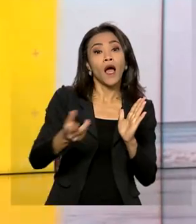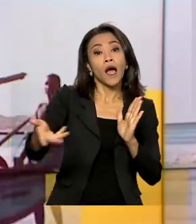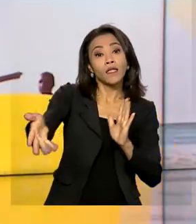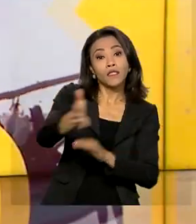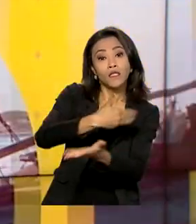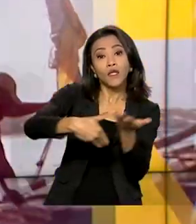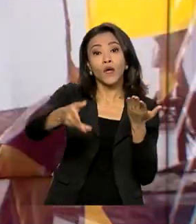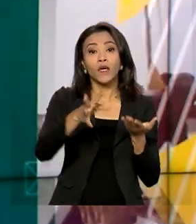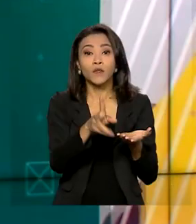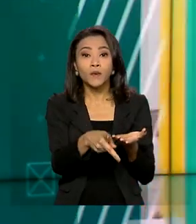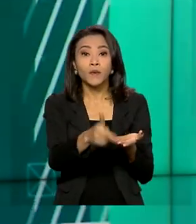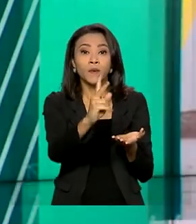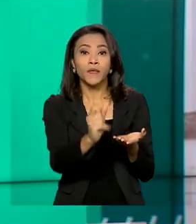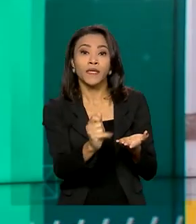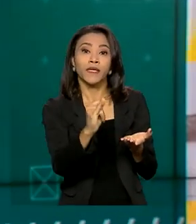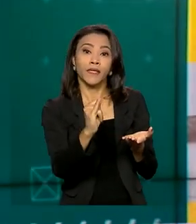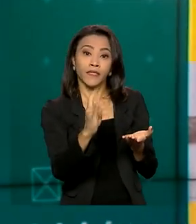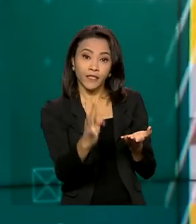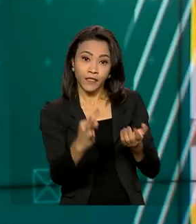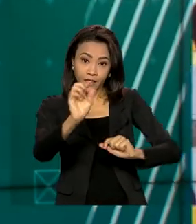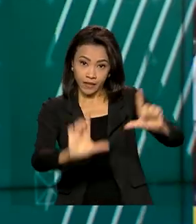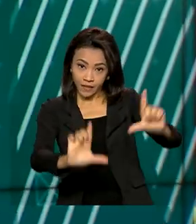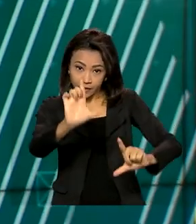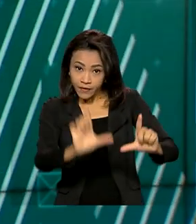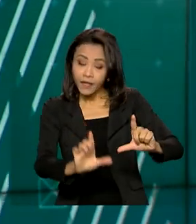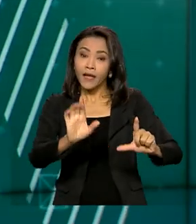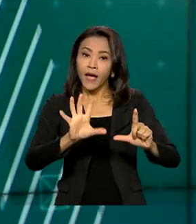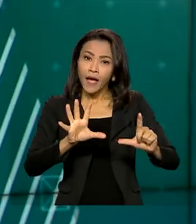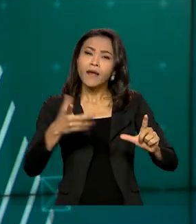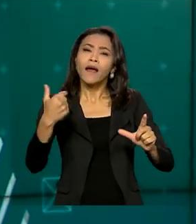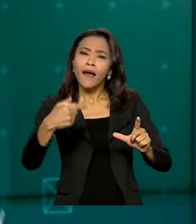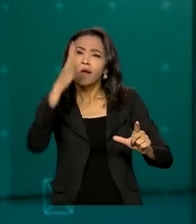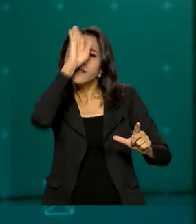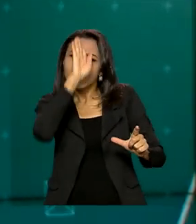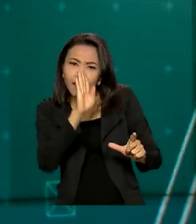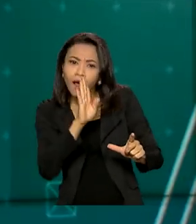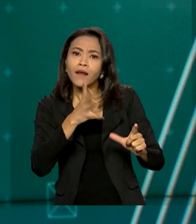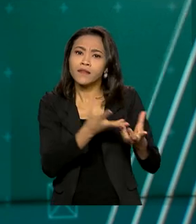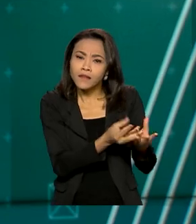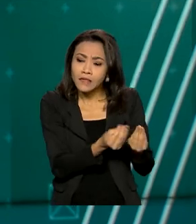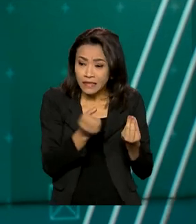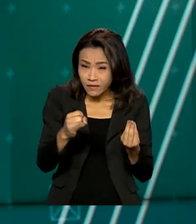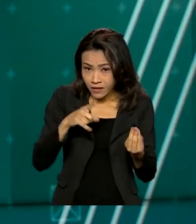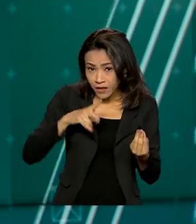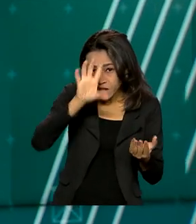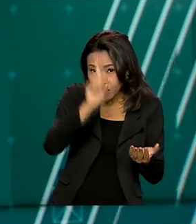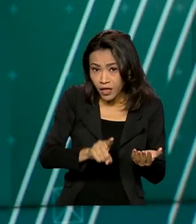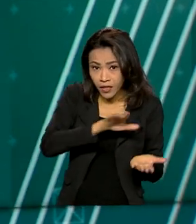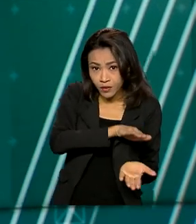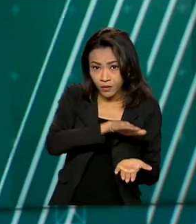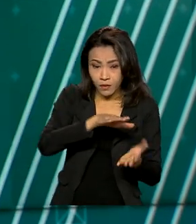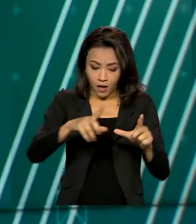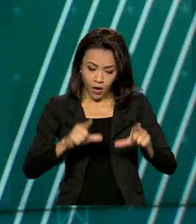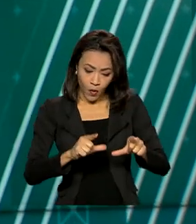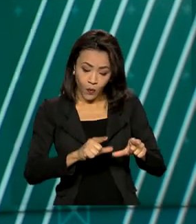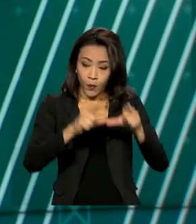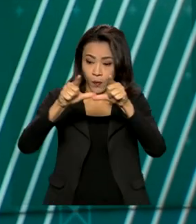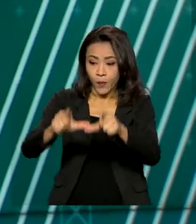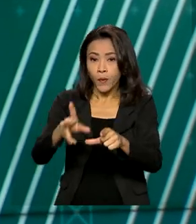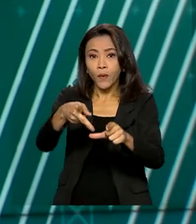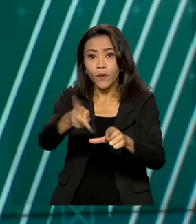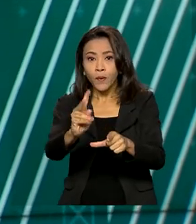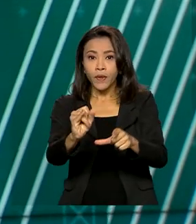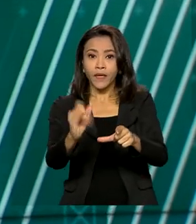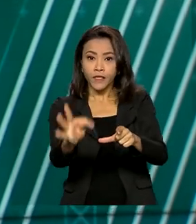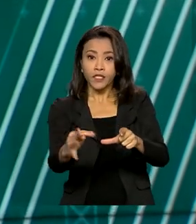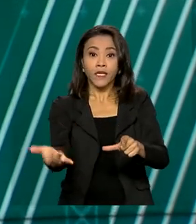equipamento digital. A instalação é gratuita e, para saber se você tem direito ao kit, é necessário ligar para o número